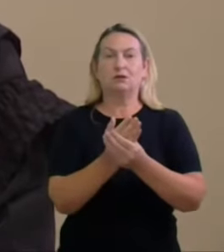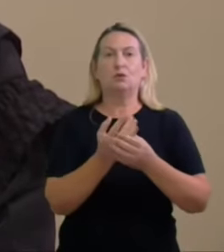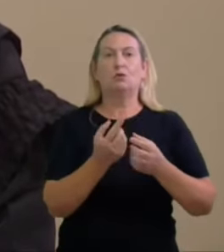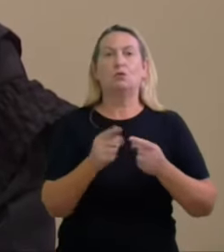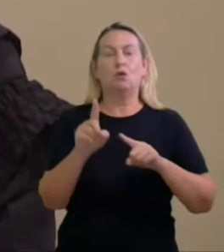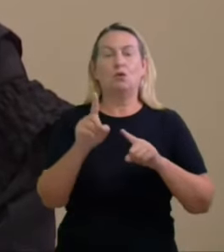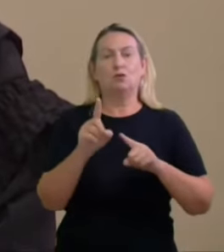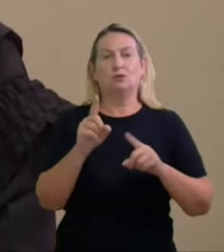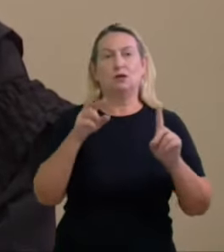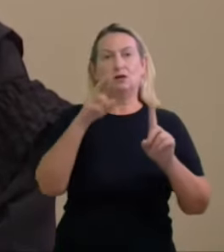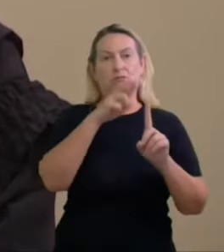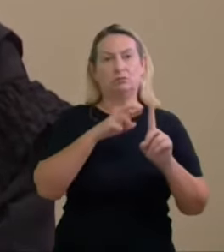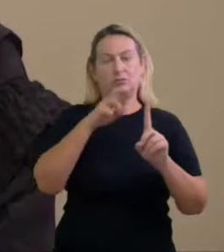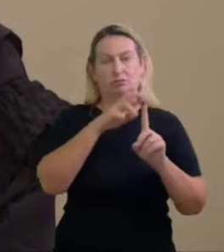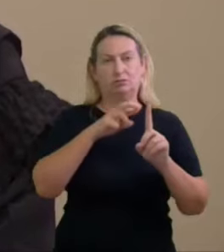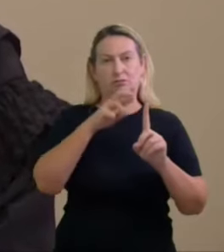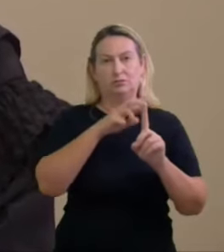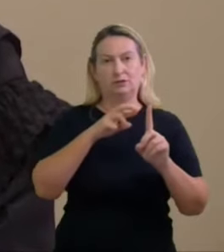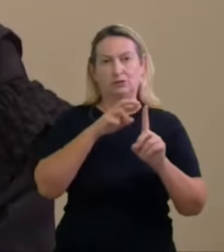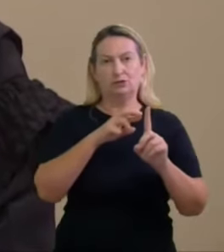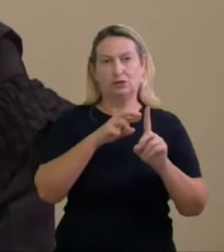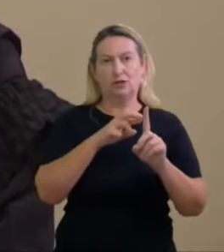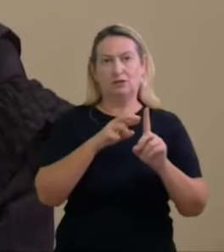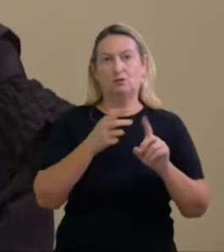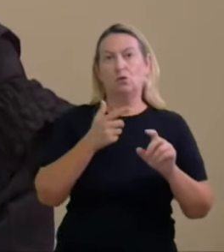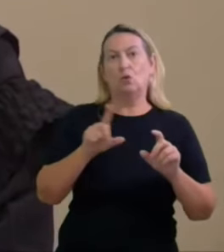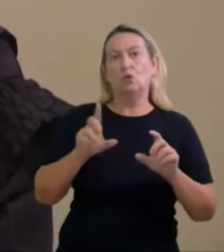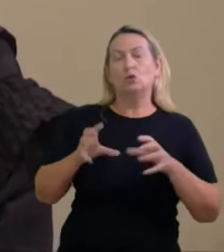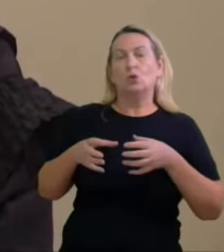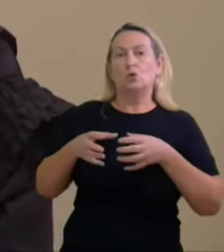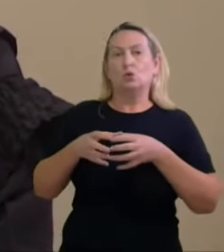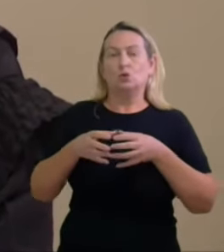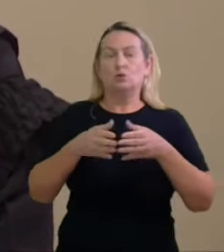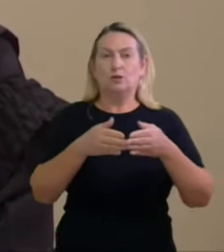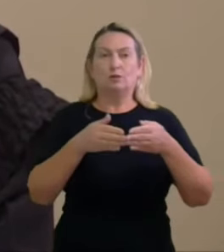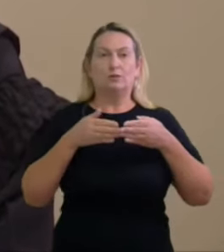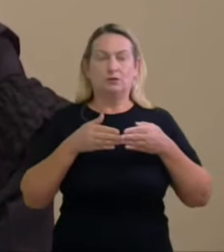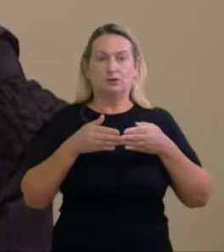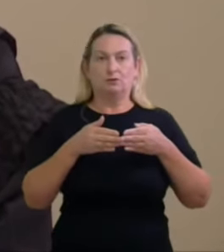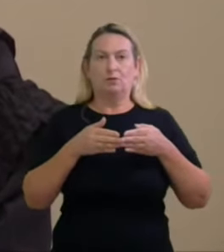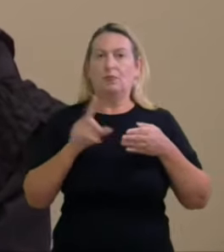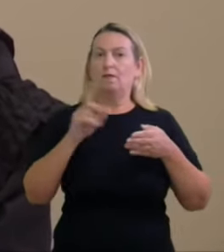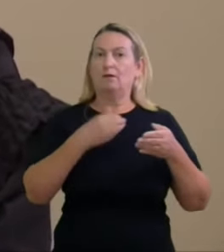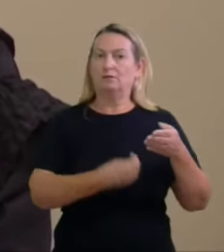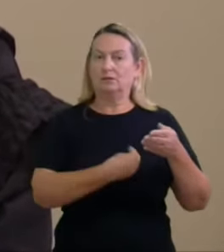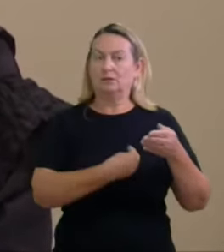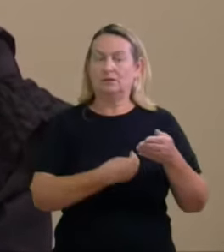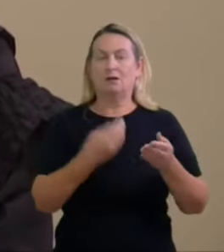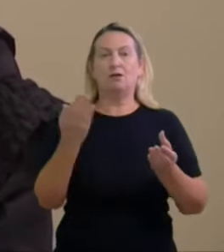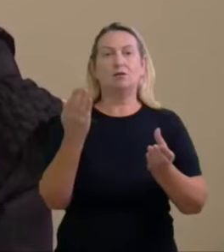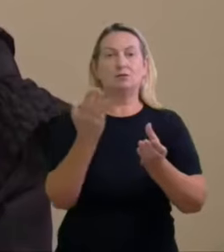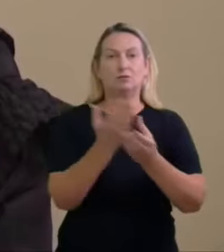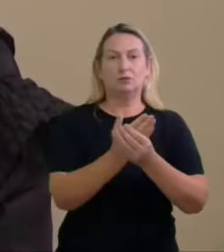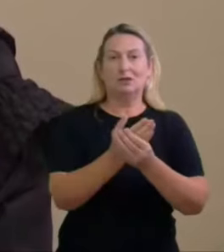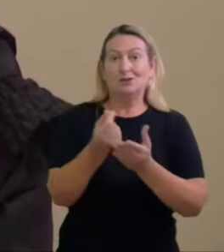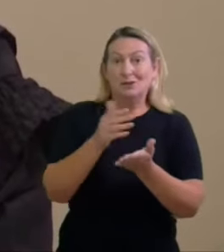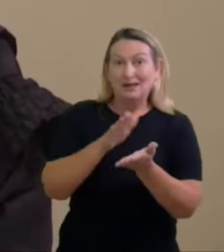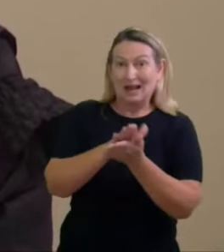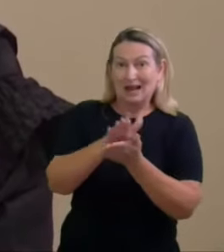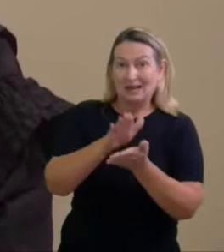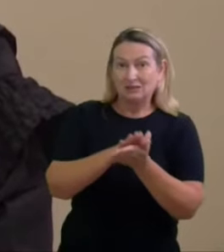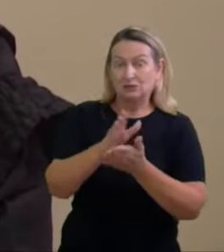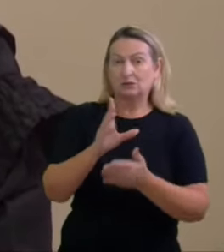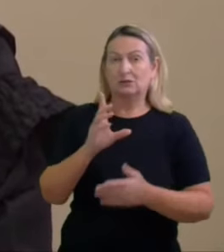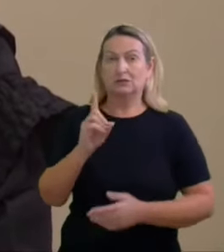-se de versão unilateral produzida por terceiros e não ratificada nestes autos então em relação a esse gasto que ele é substancial